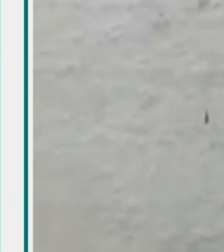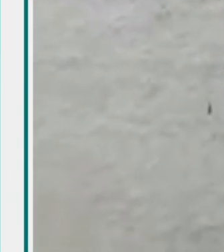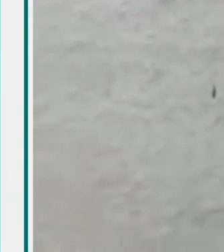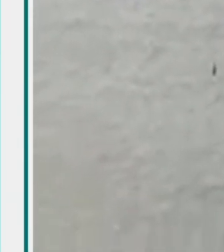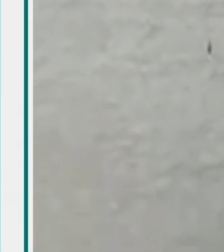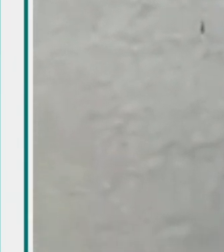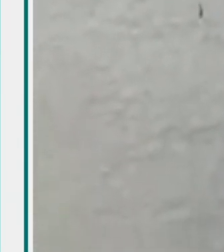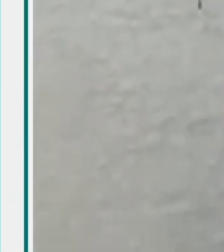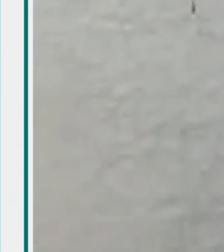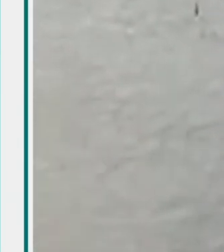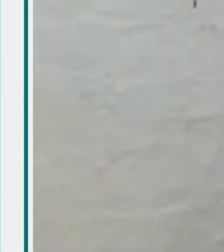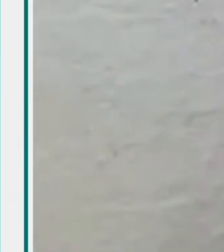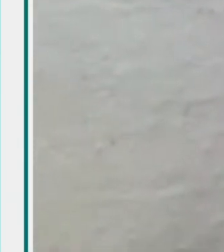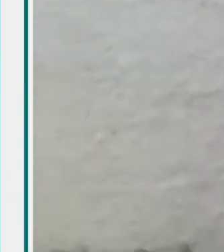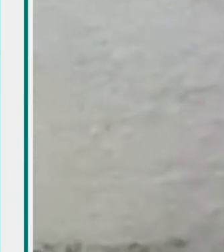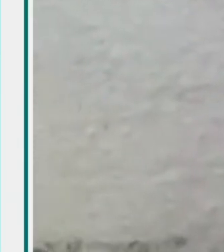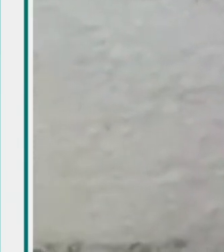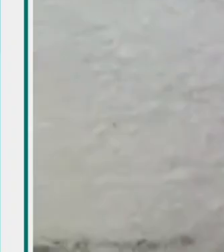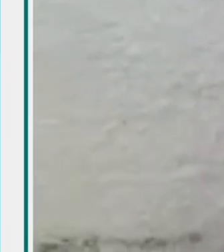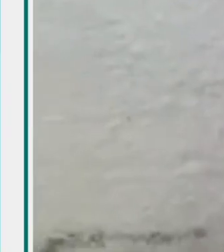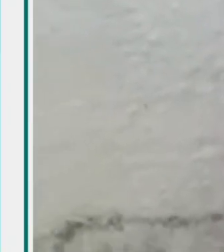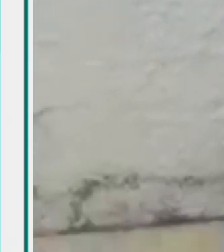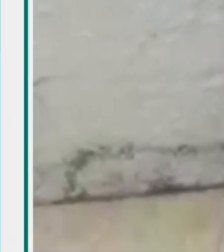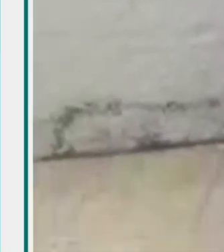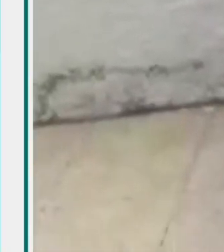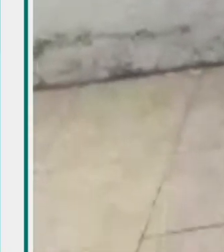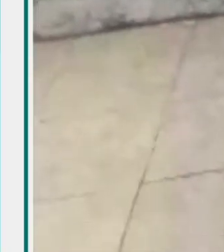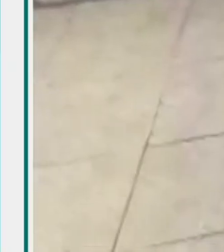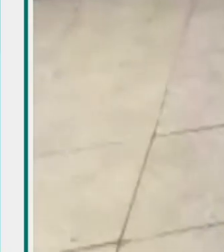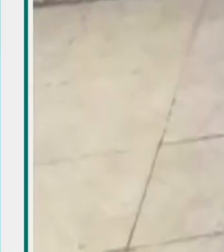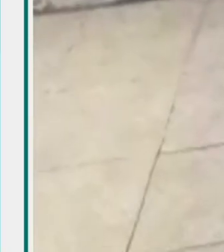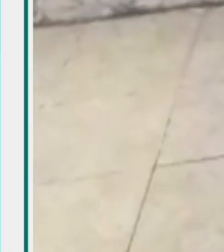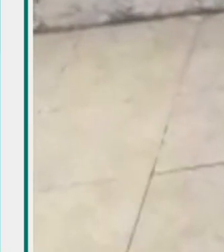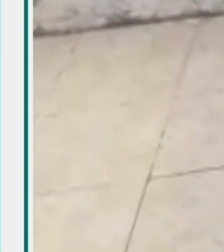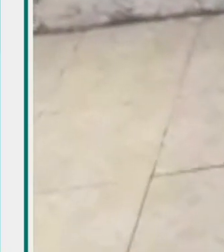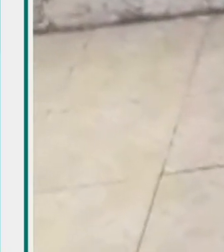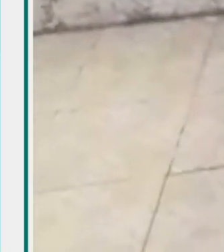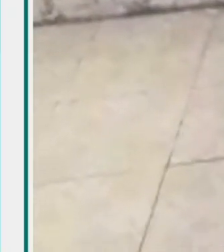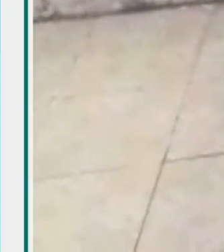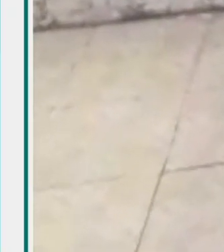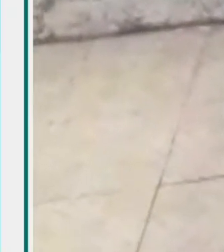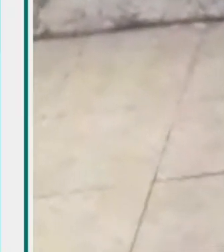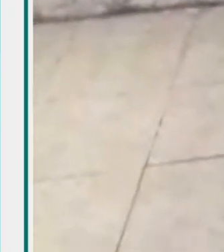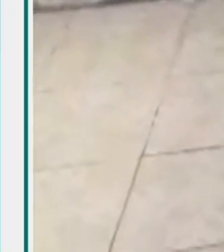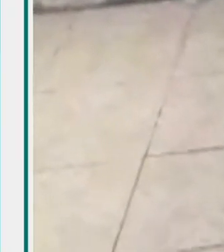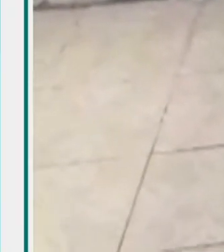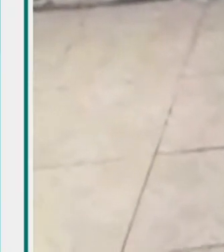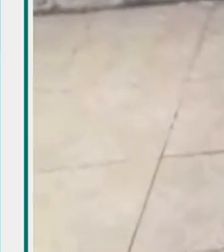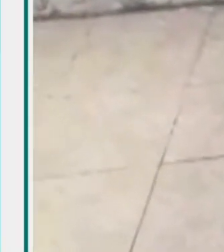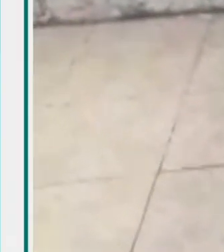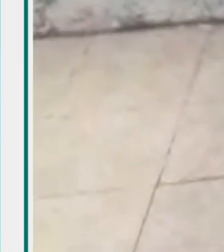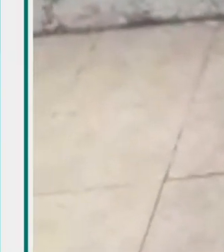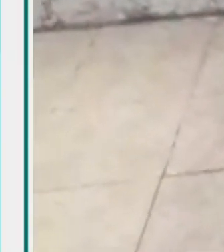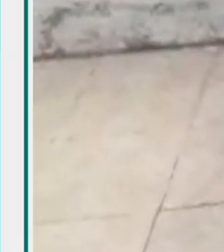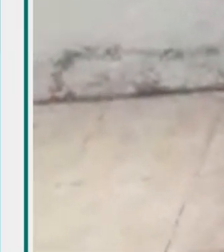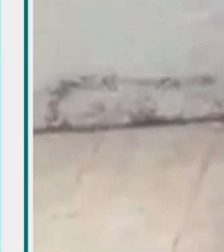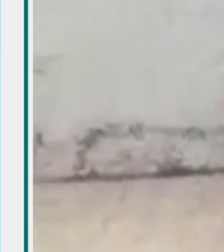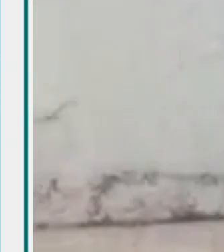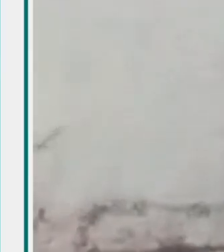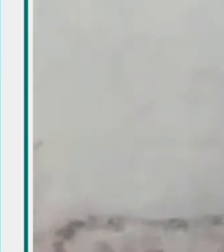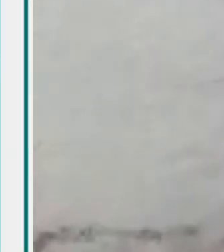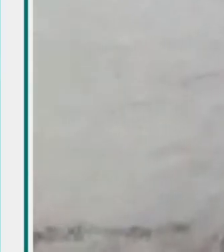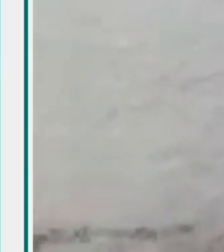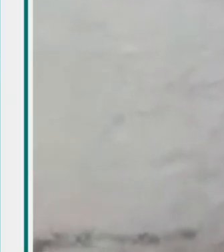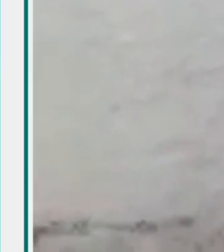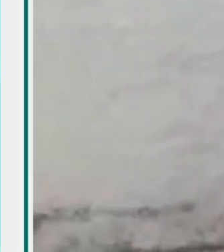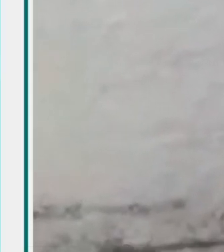cima e desce novamente. O movimento das pernas é de abrir e fechar. Abrir e fechar. Vamos